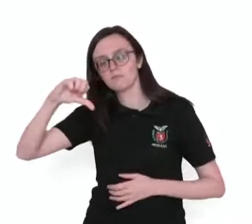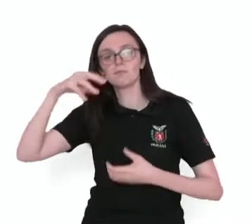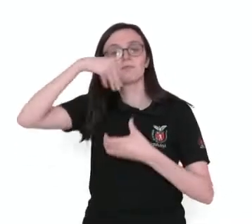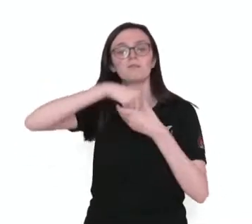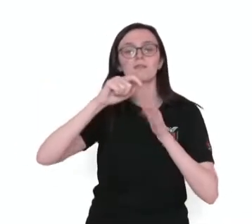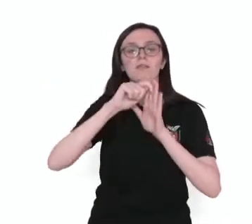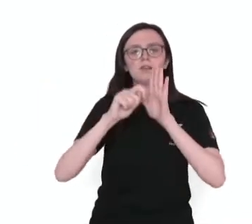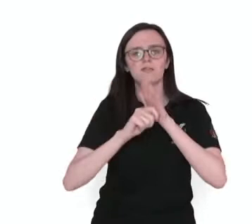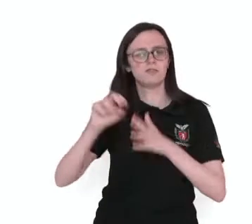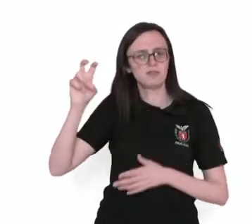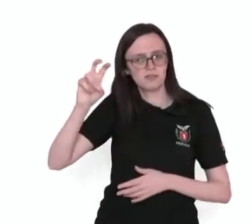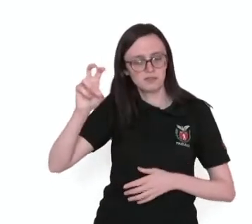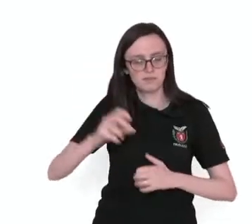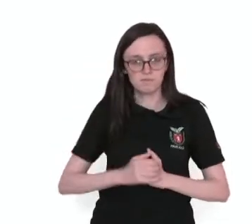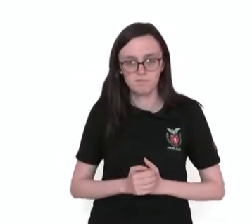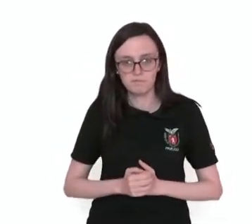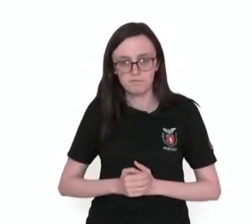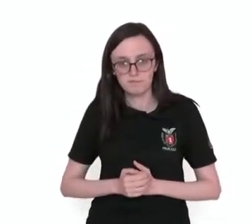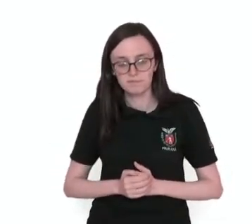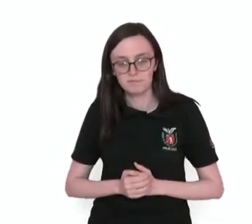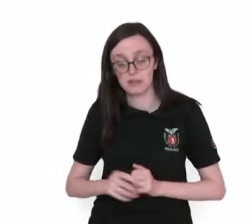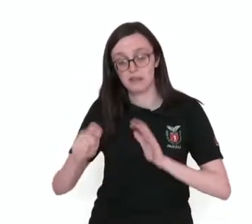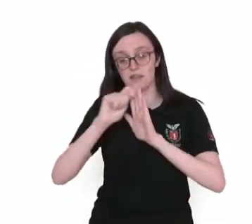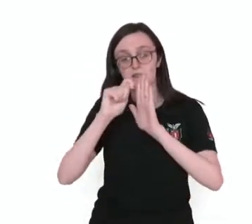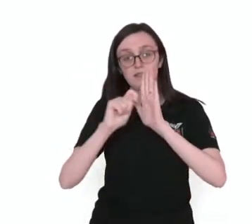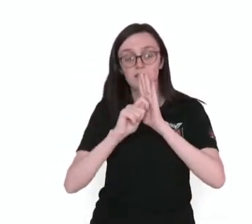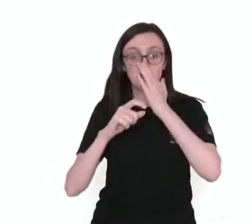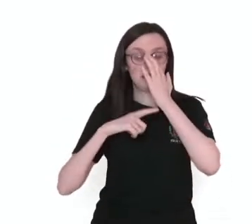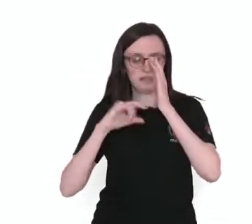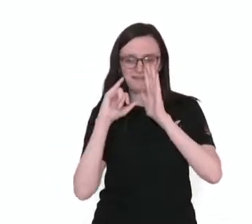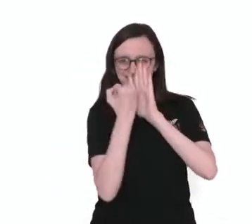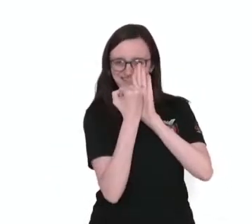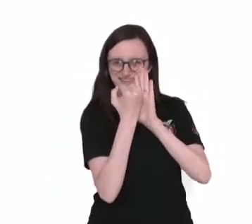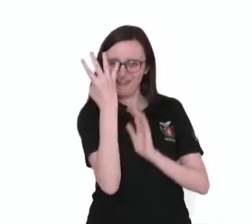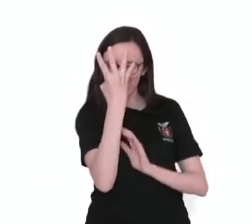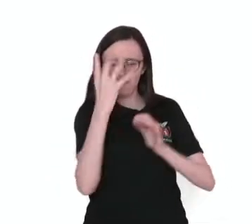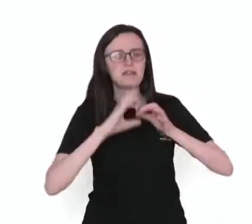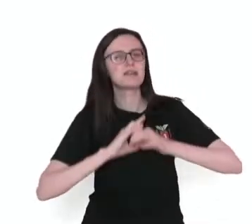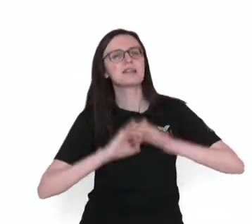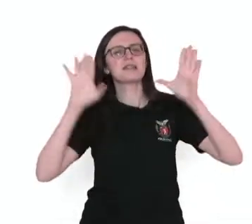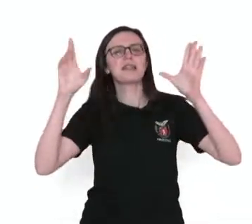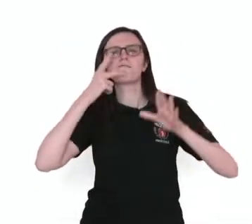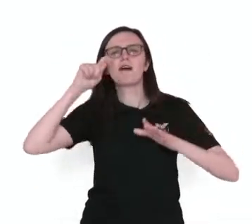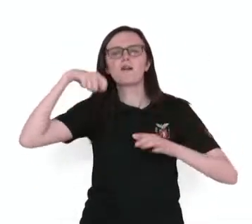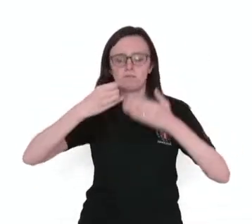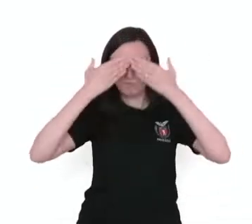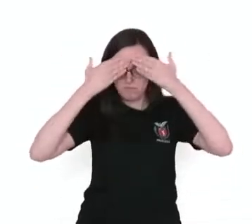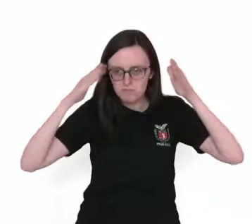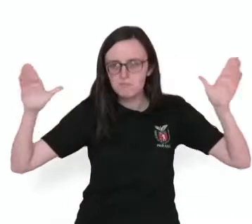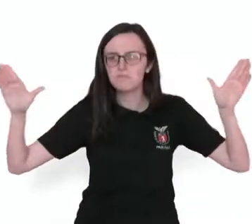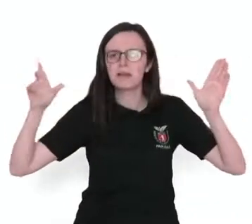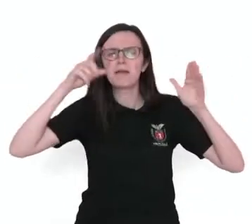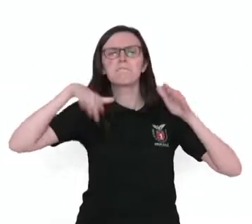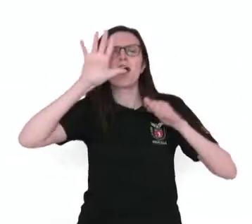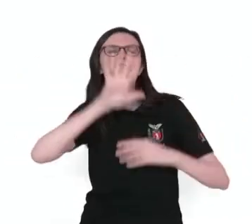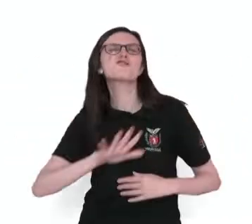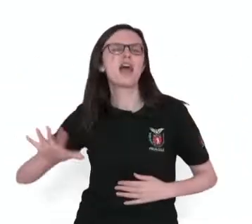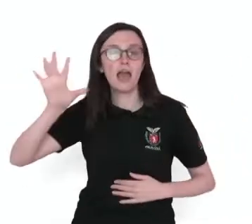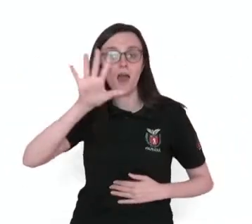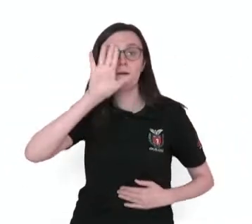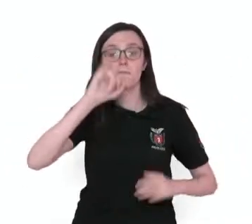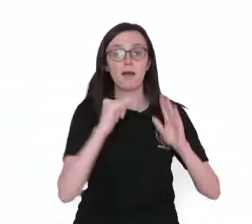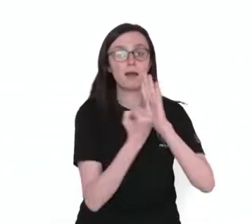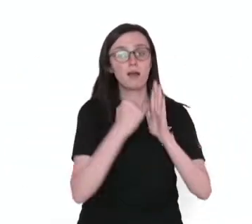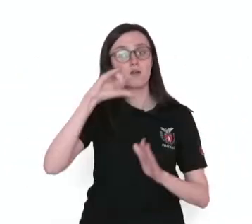5º. Enquanto o inciso 4 é mais amplo e trata da livre manifestação do pensamento, o inciso 9